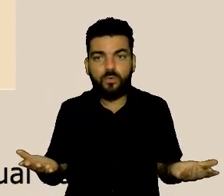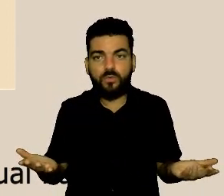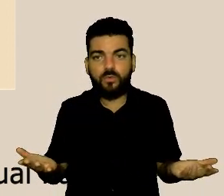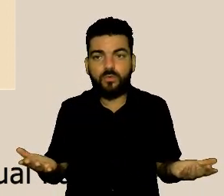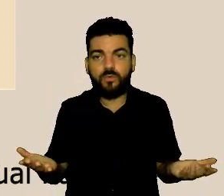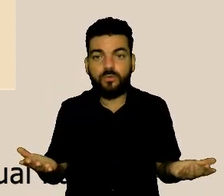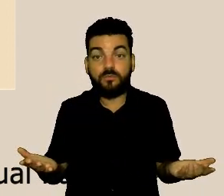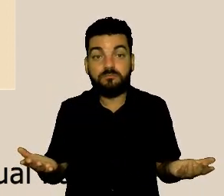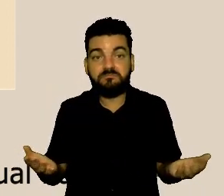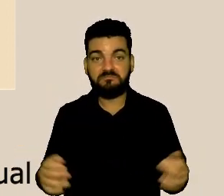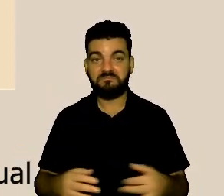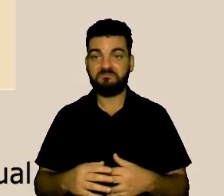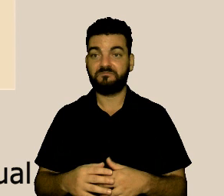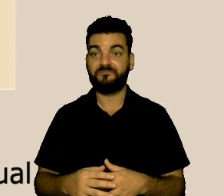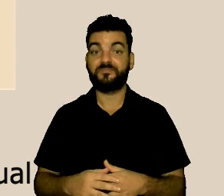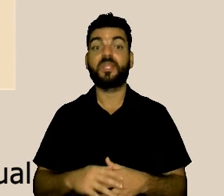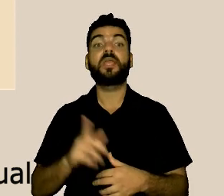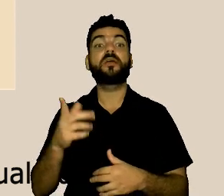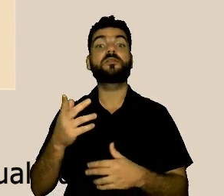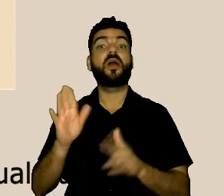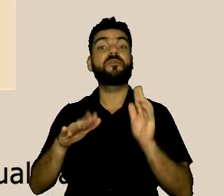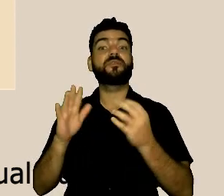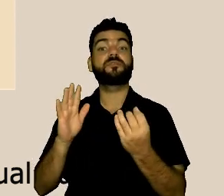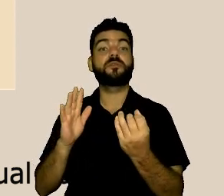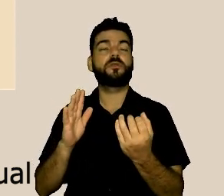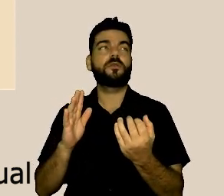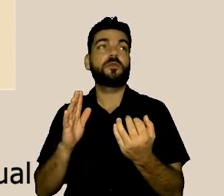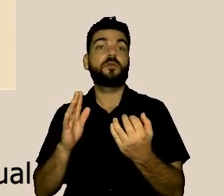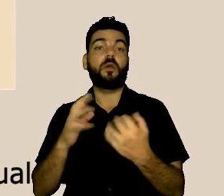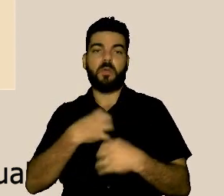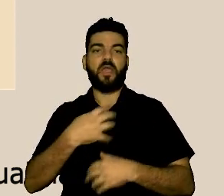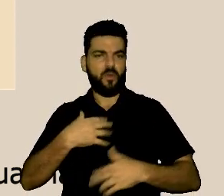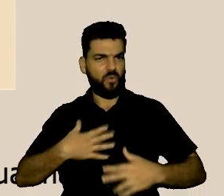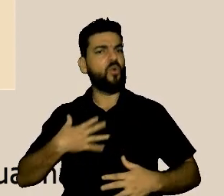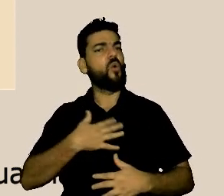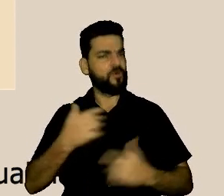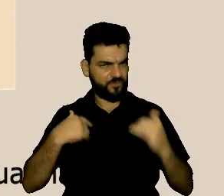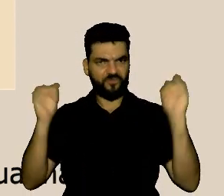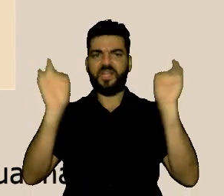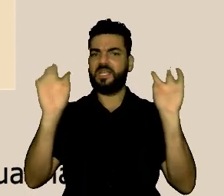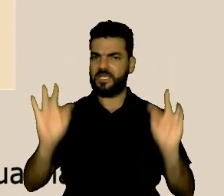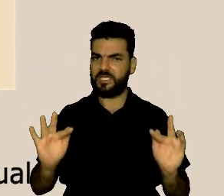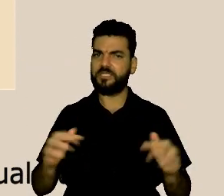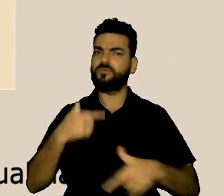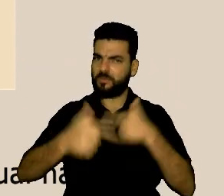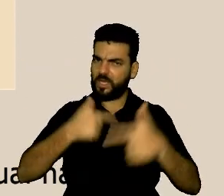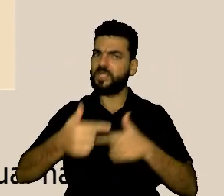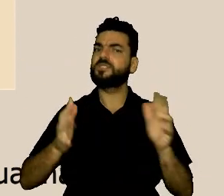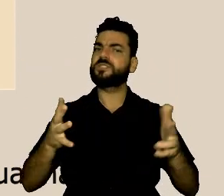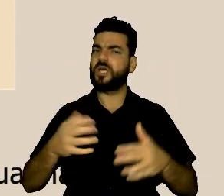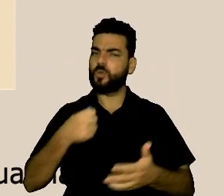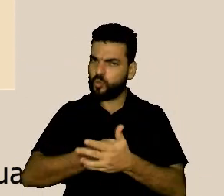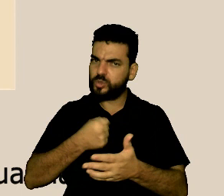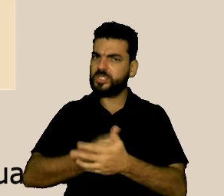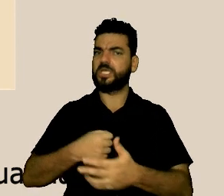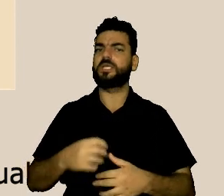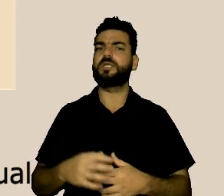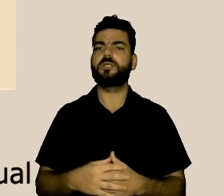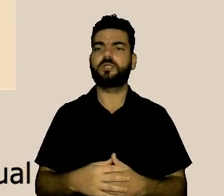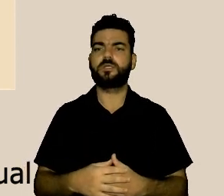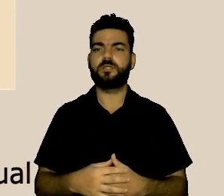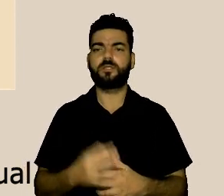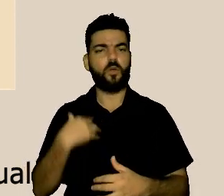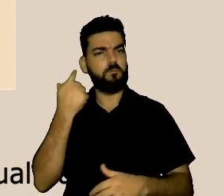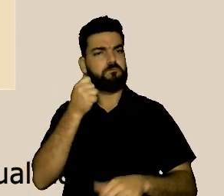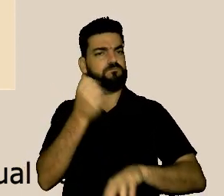e essa identidade a gente tem muito orgulho dela a gente tem orgulho do cargo que ocupa